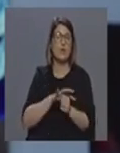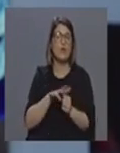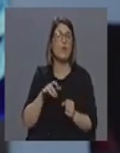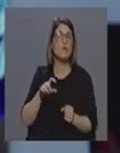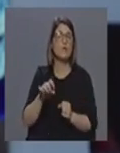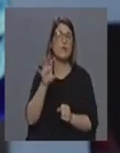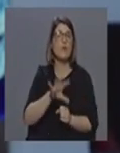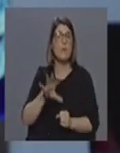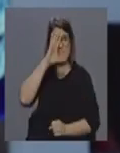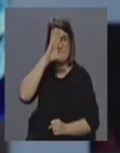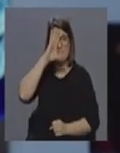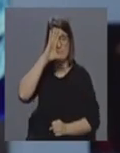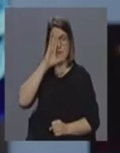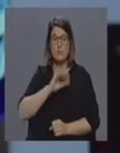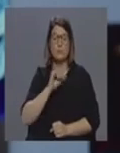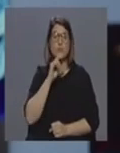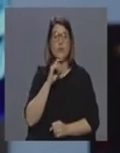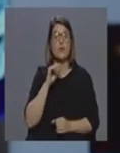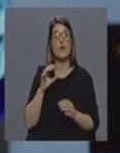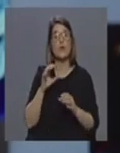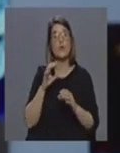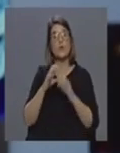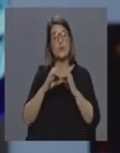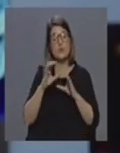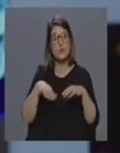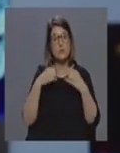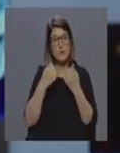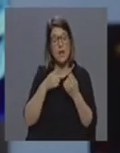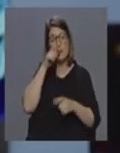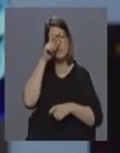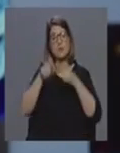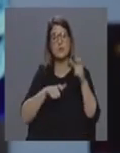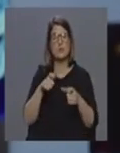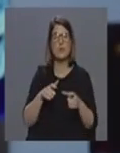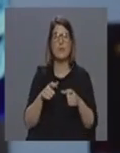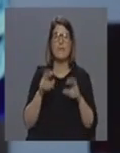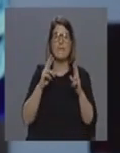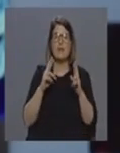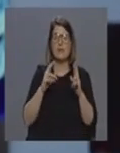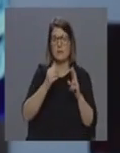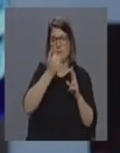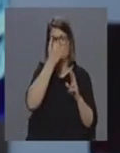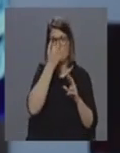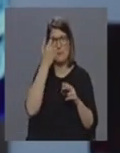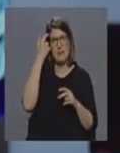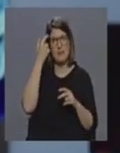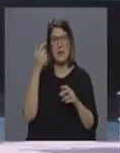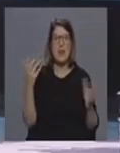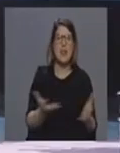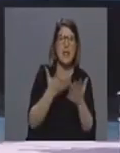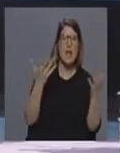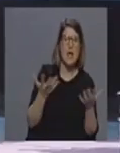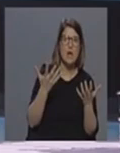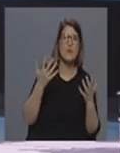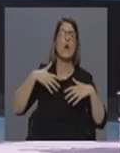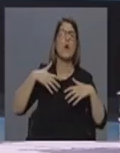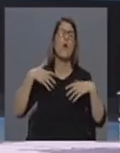poderão induzir na população e na comunicação social falsas expectativas de que isto vai ser mais ligeiro ou vai ser mais